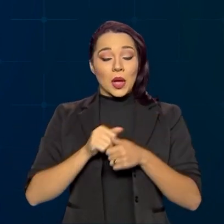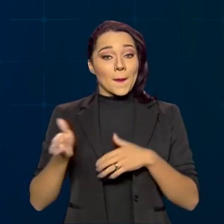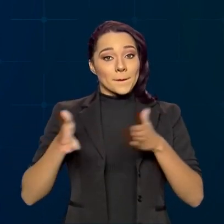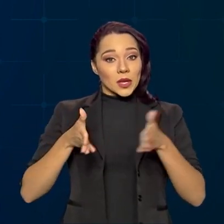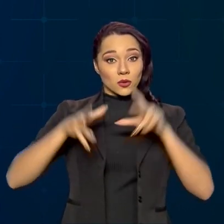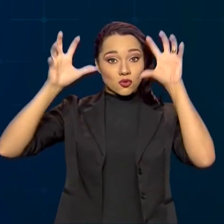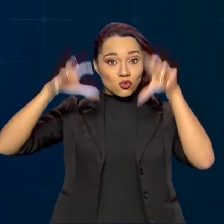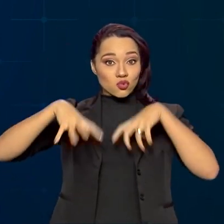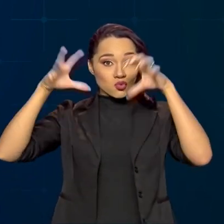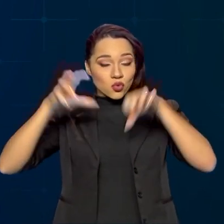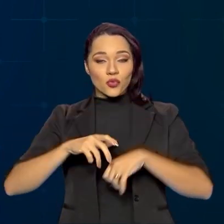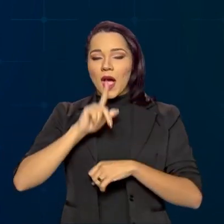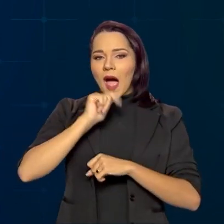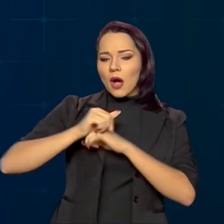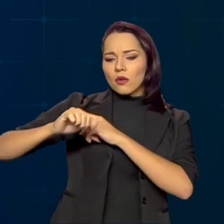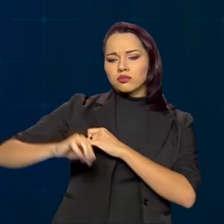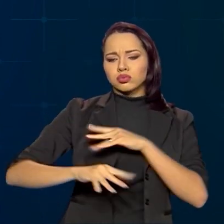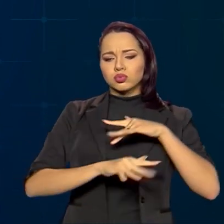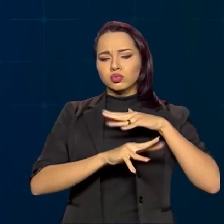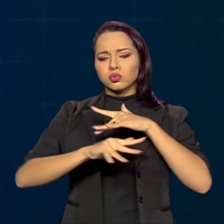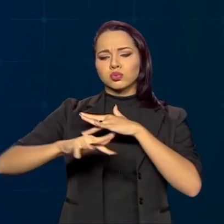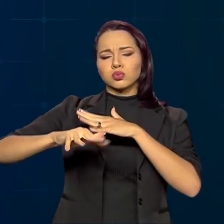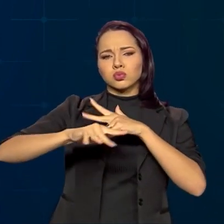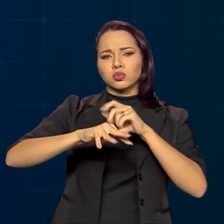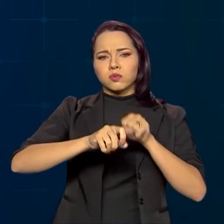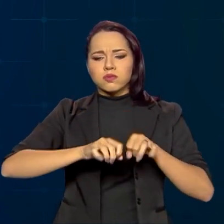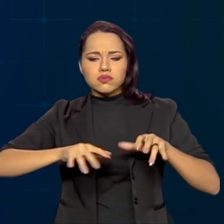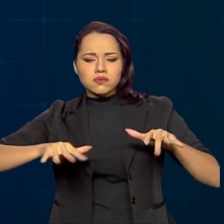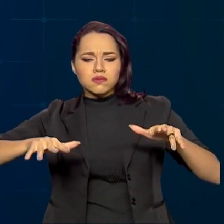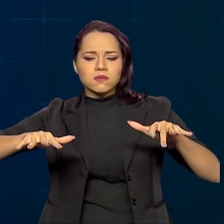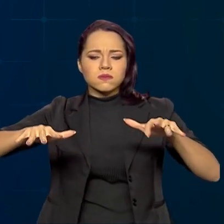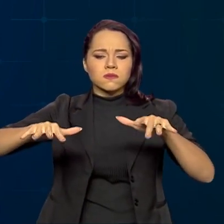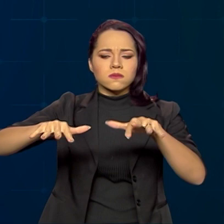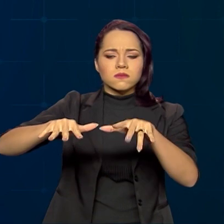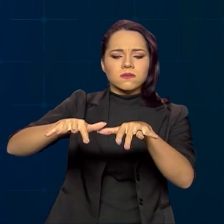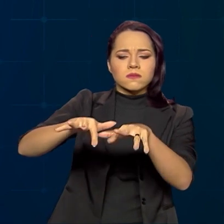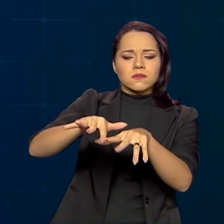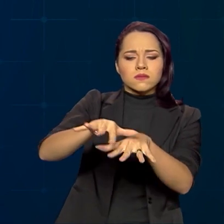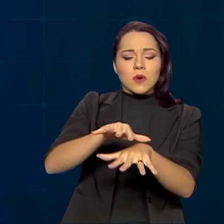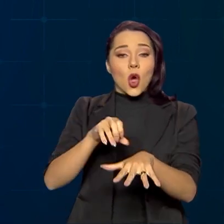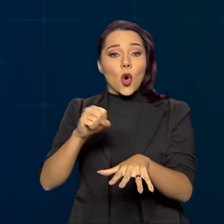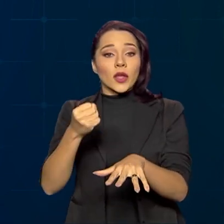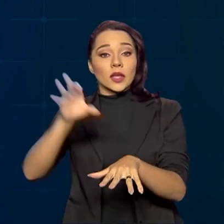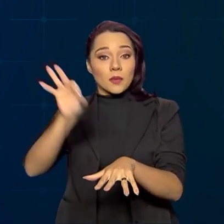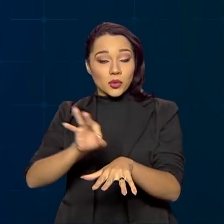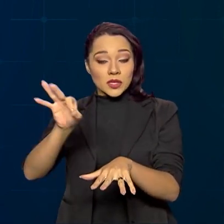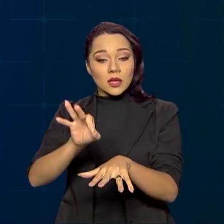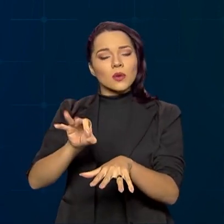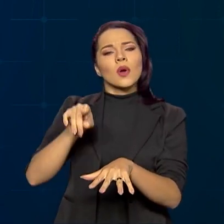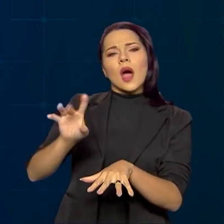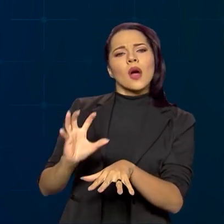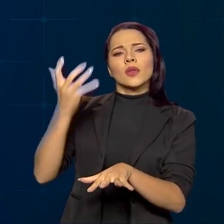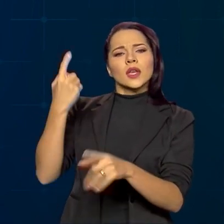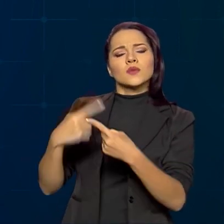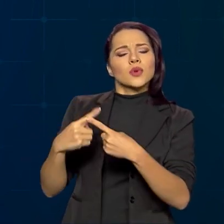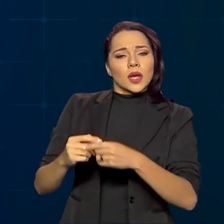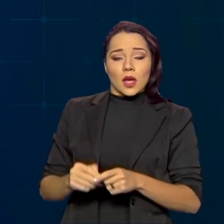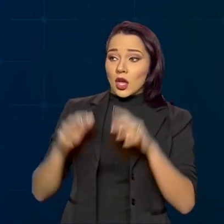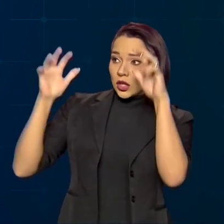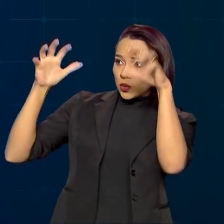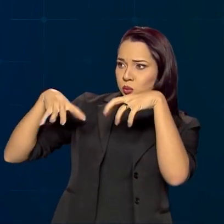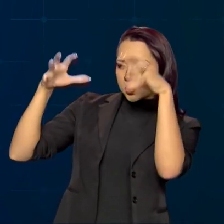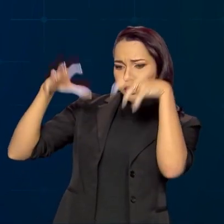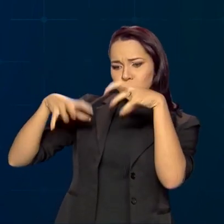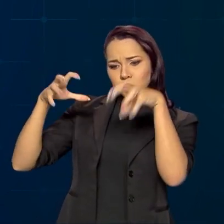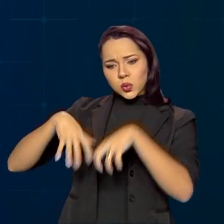chuvoso, as cheias chegam a cobrir até 80% da região. A inundação acontece porque as chuvas ocorrem